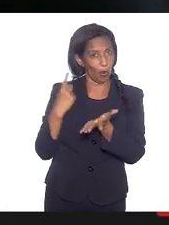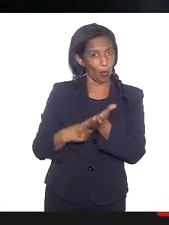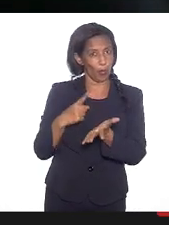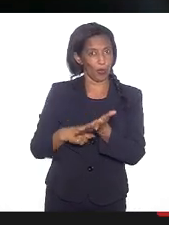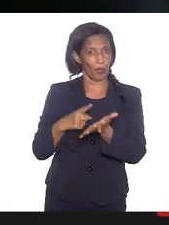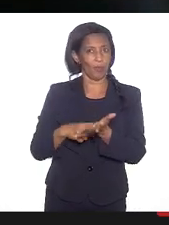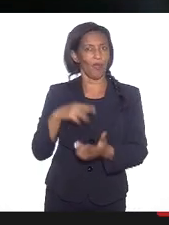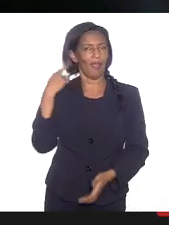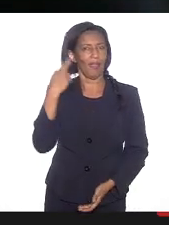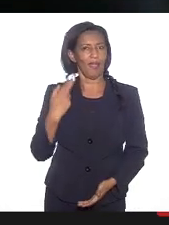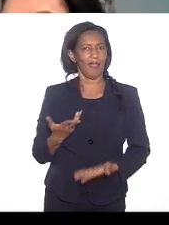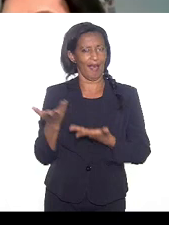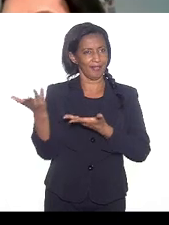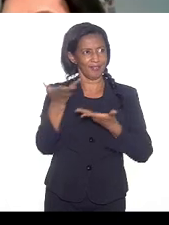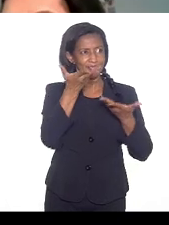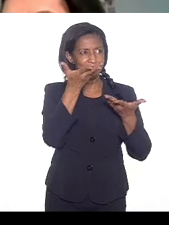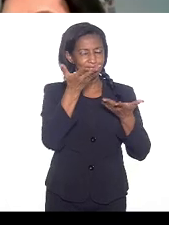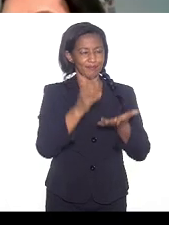Deputada Renata Souza.